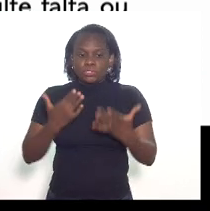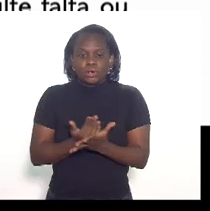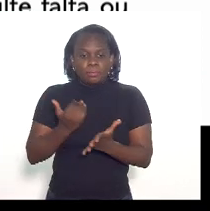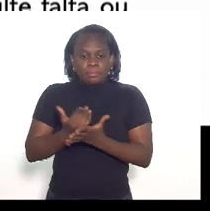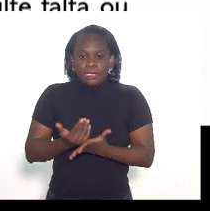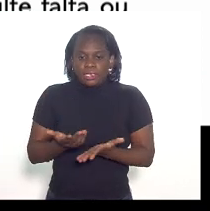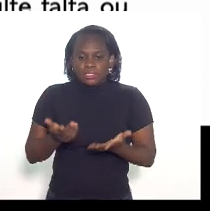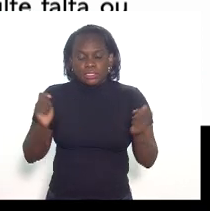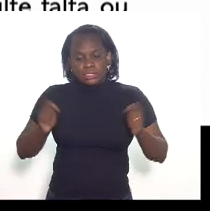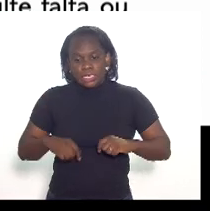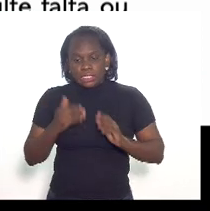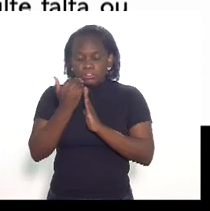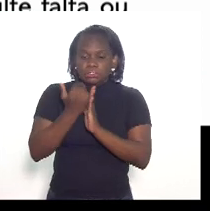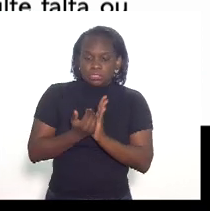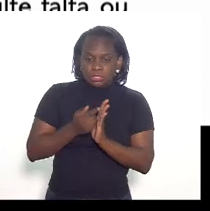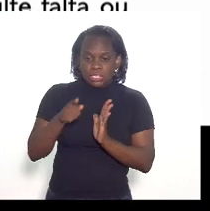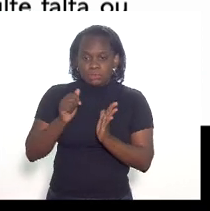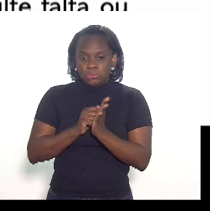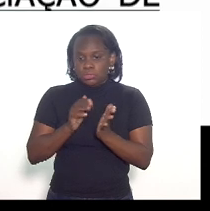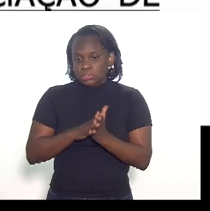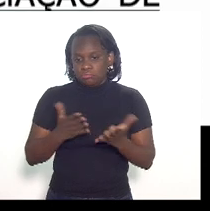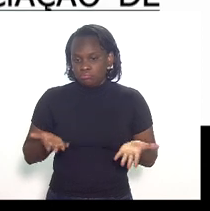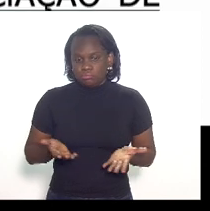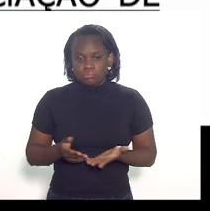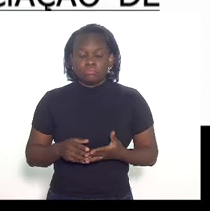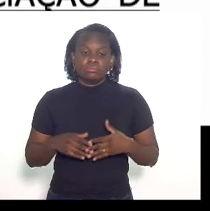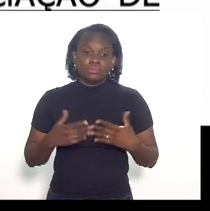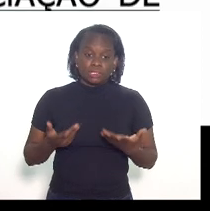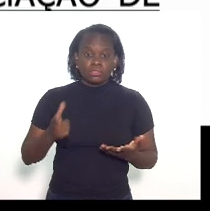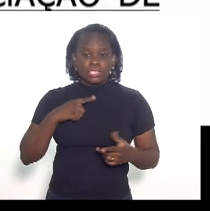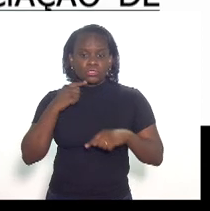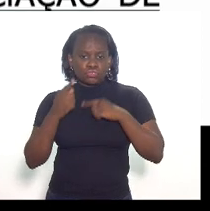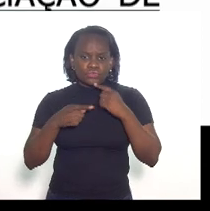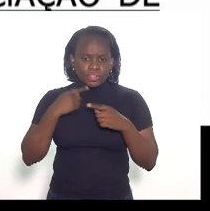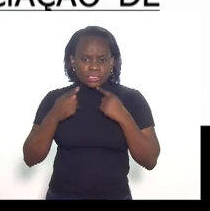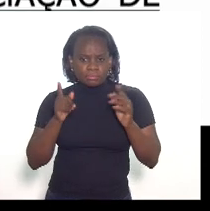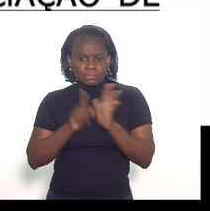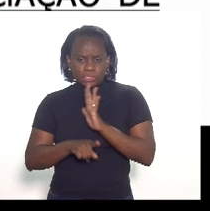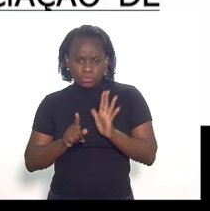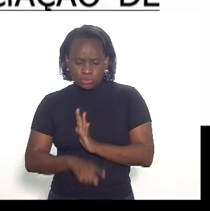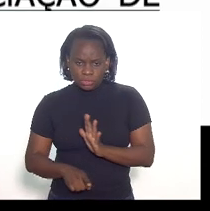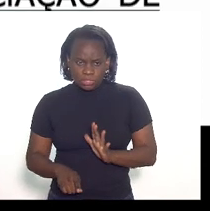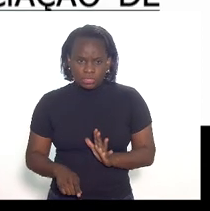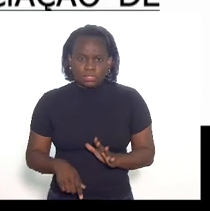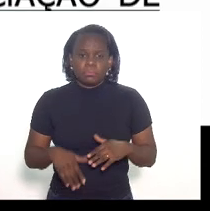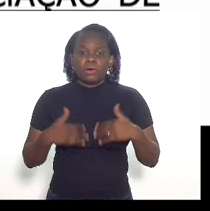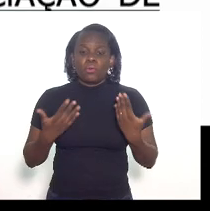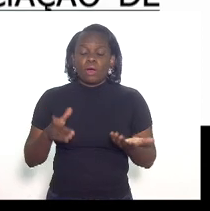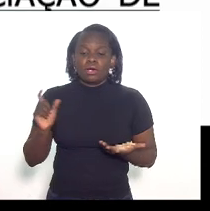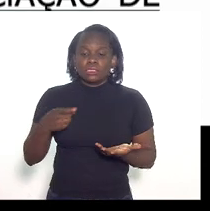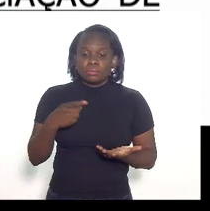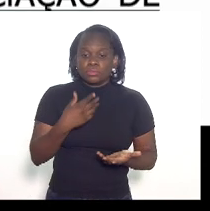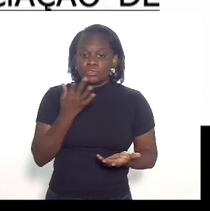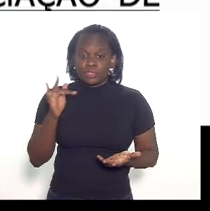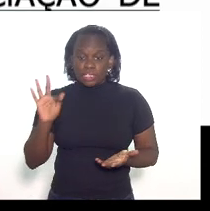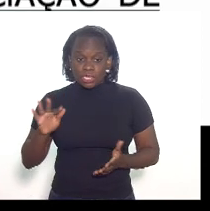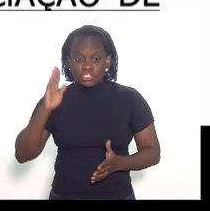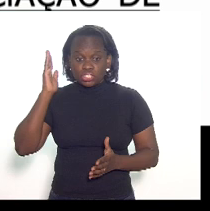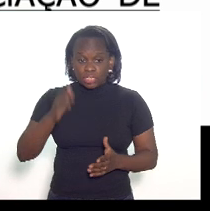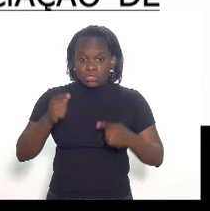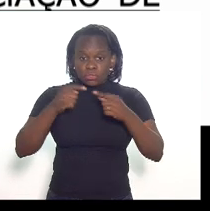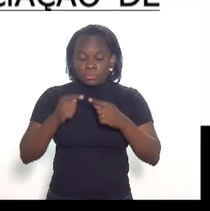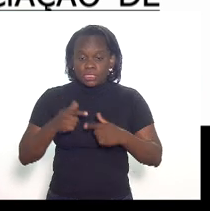possibilidade de dedução dessa multa então gera as perguntas quais são os tributos federais diretamente